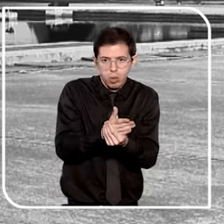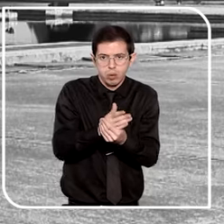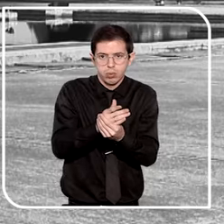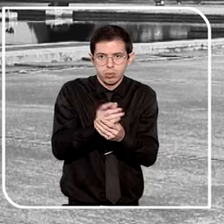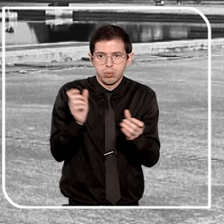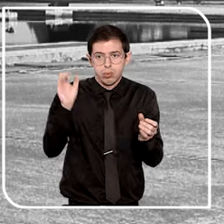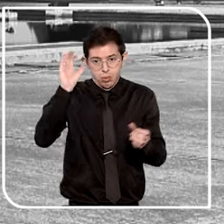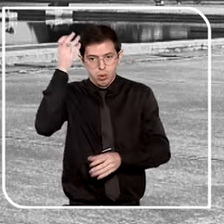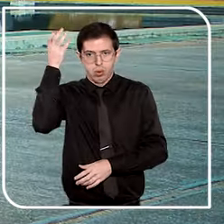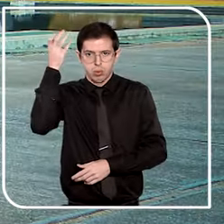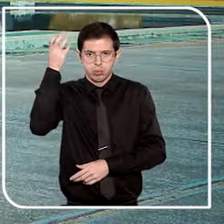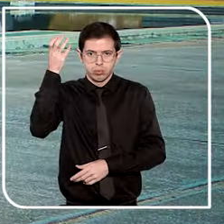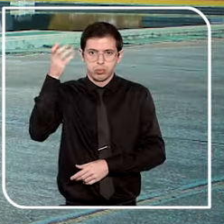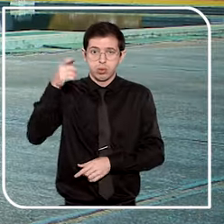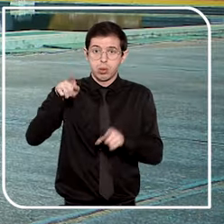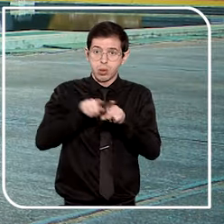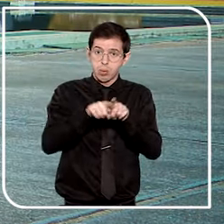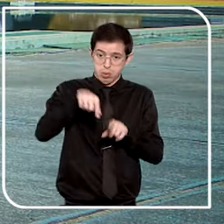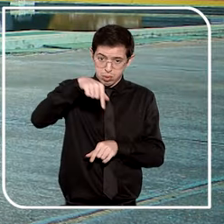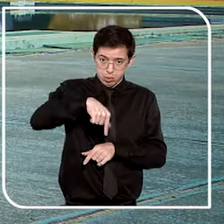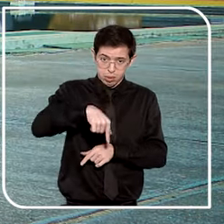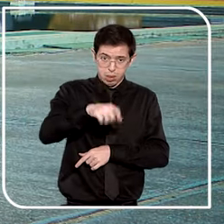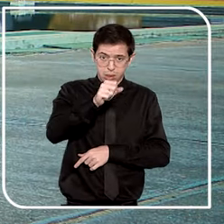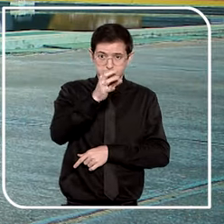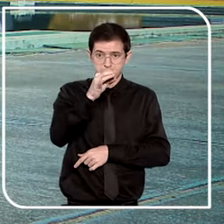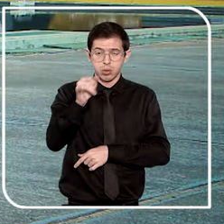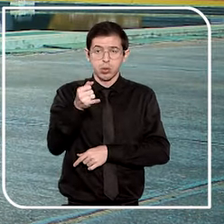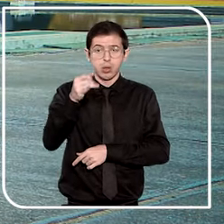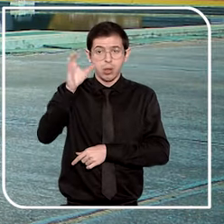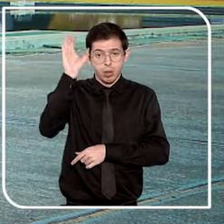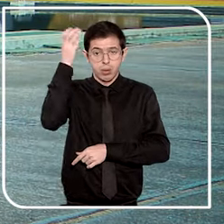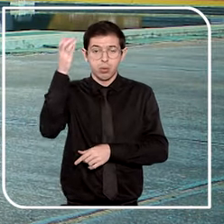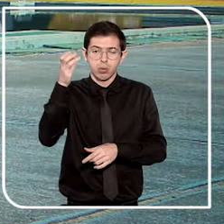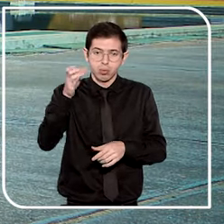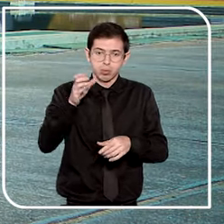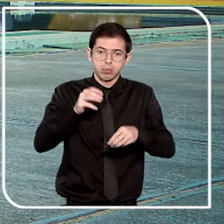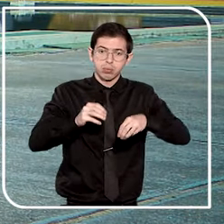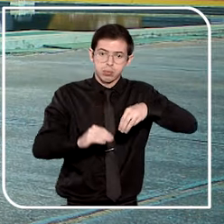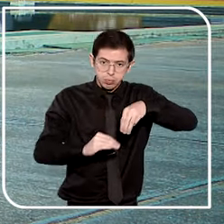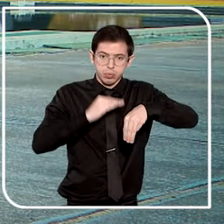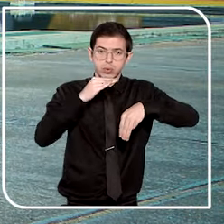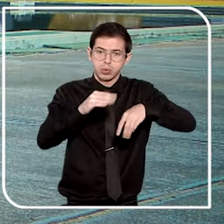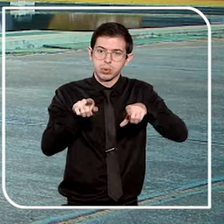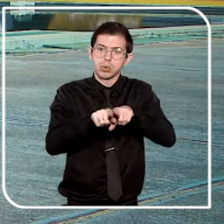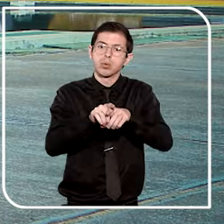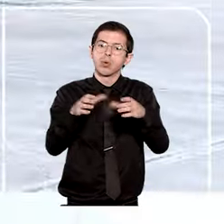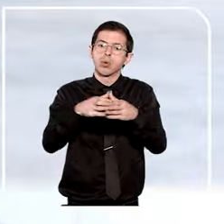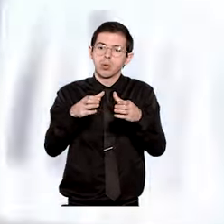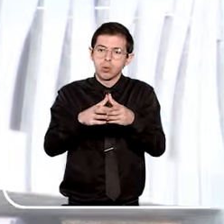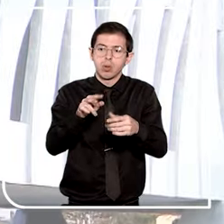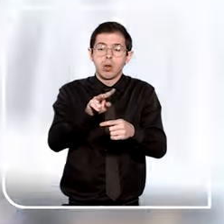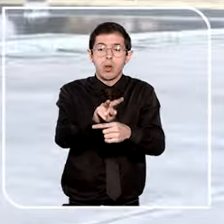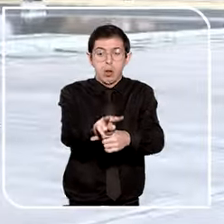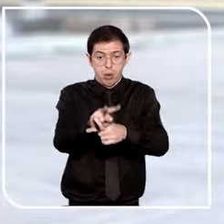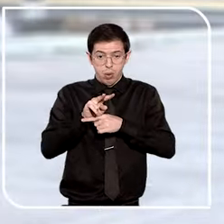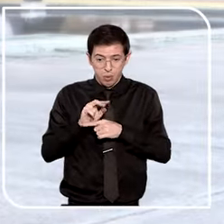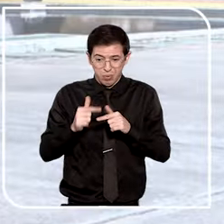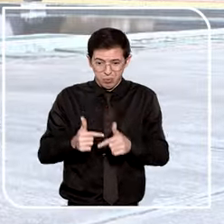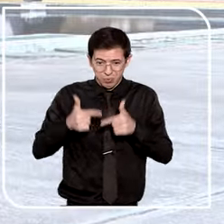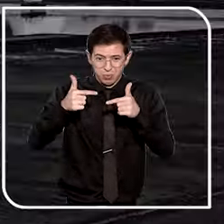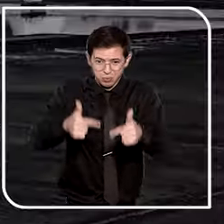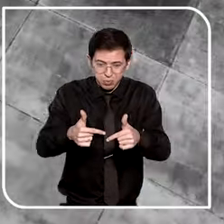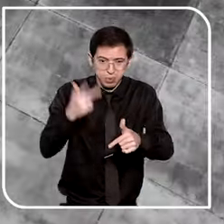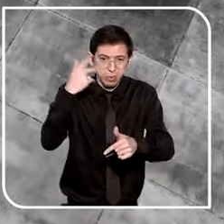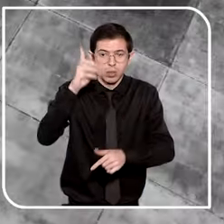E aqui no STJ, decisões de ministros e colegiados reforçam a proteção e a defesa à dignidade de